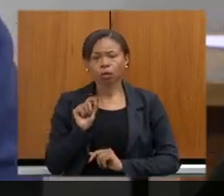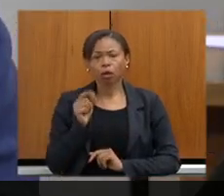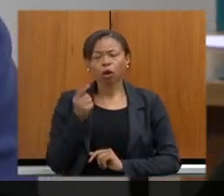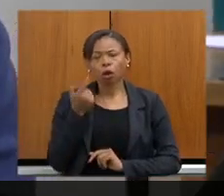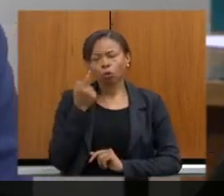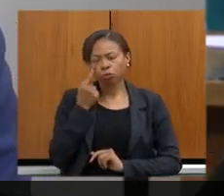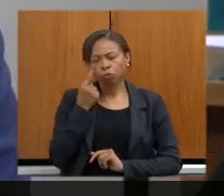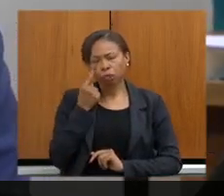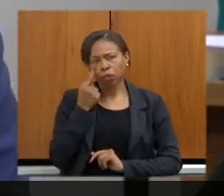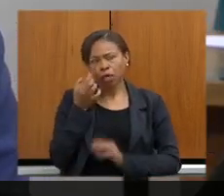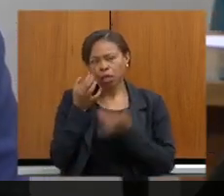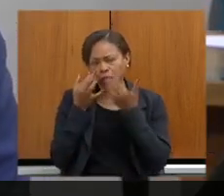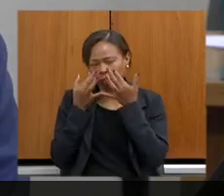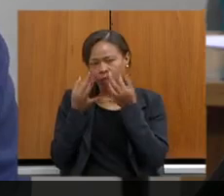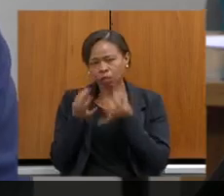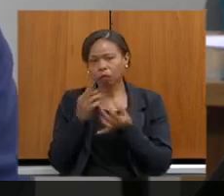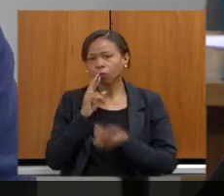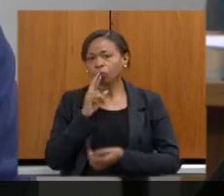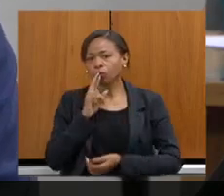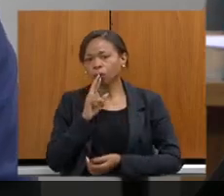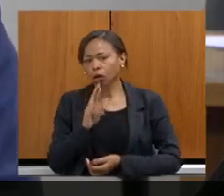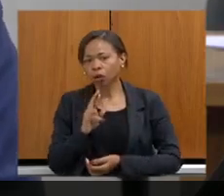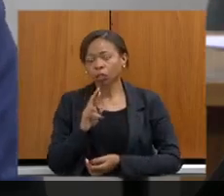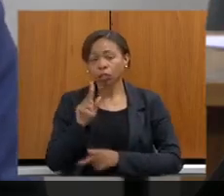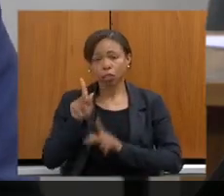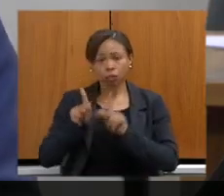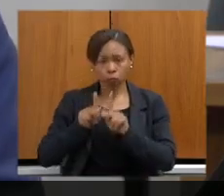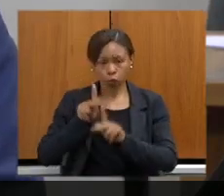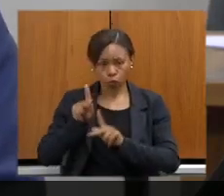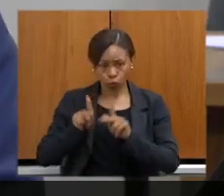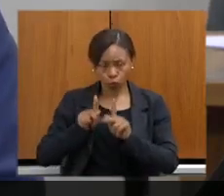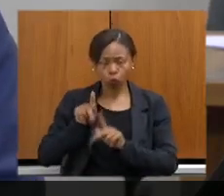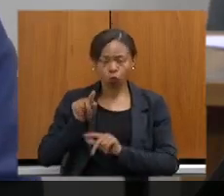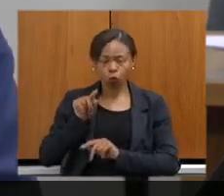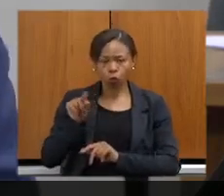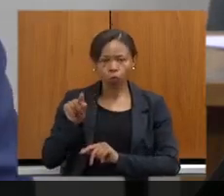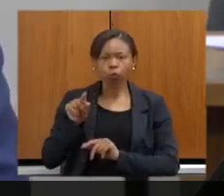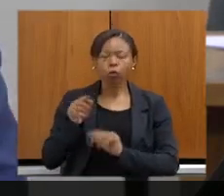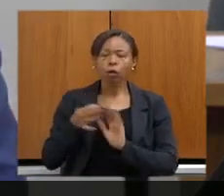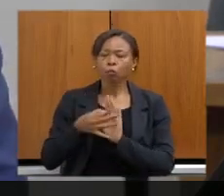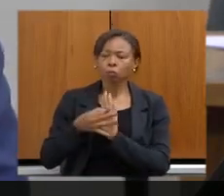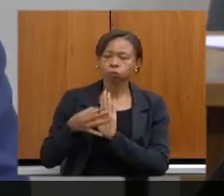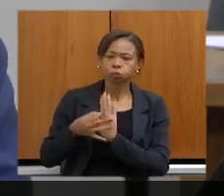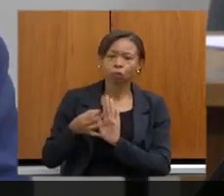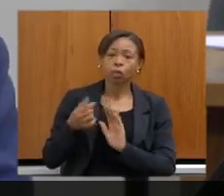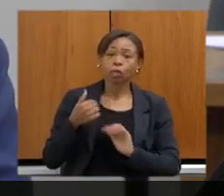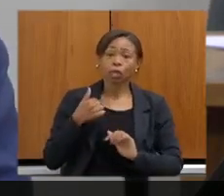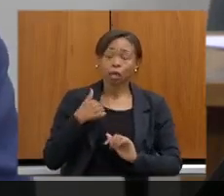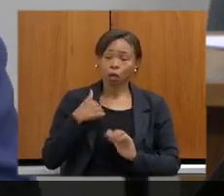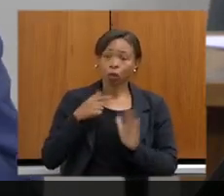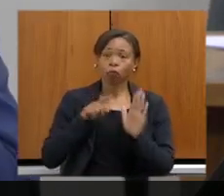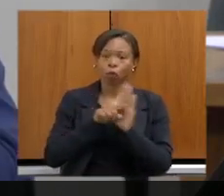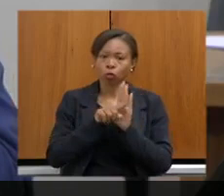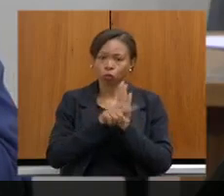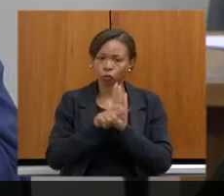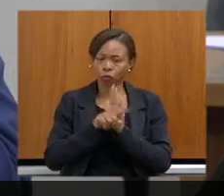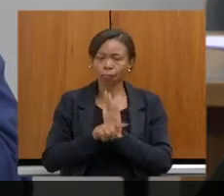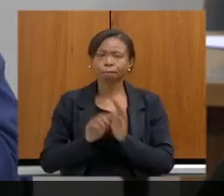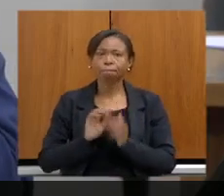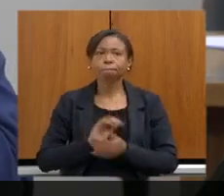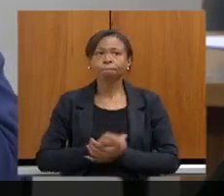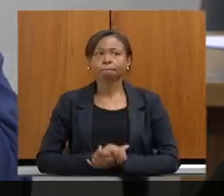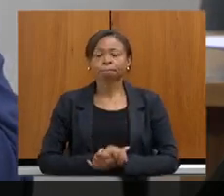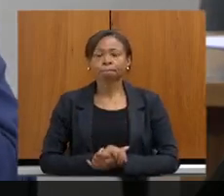contribuições e as respostas dos convidados aos questionamentos feitos tanto por mim quanto pelos presentes.